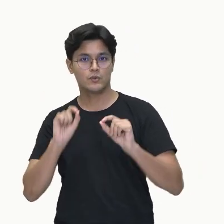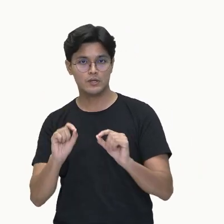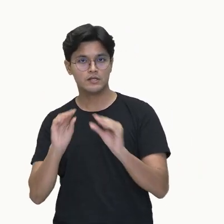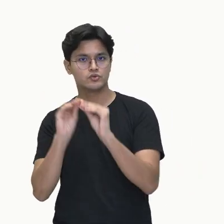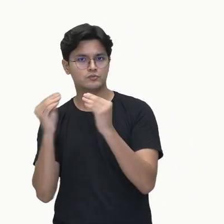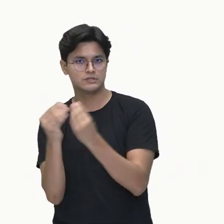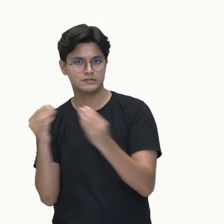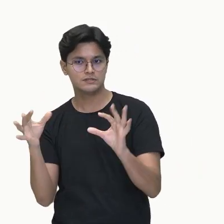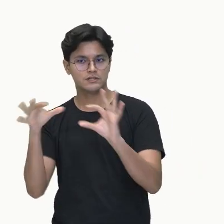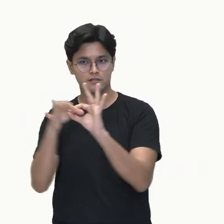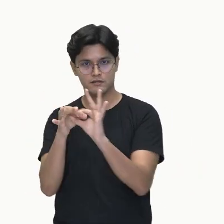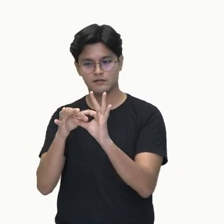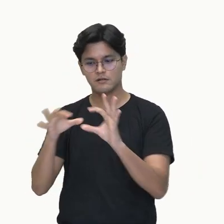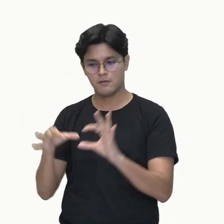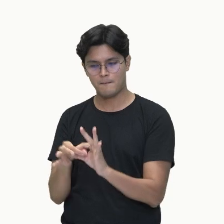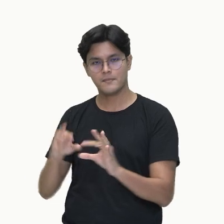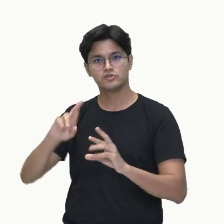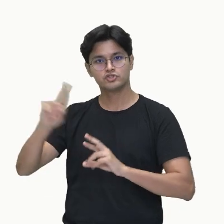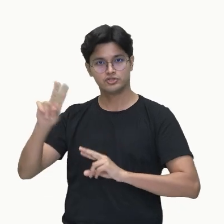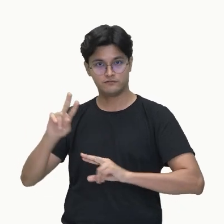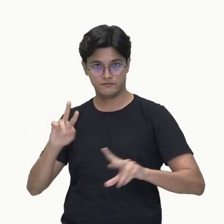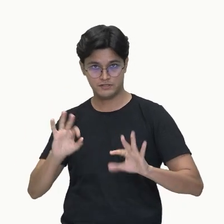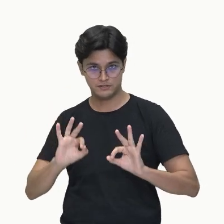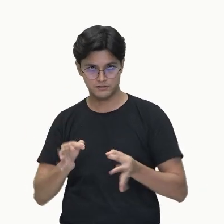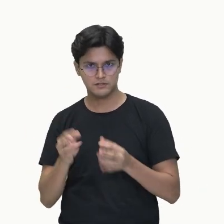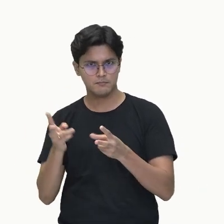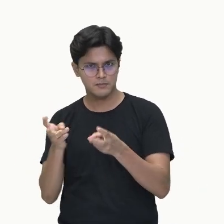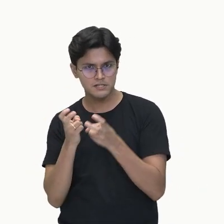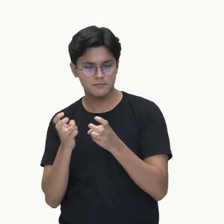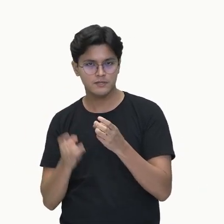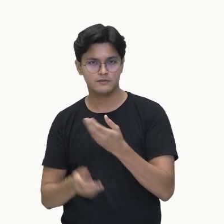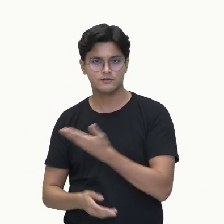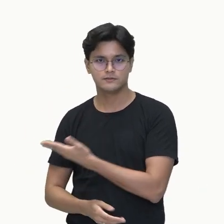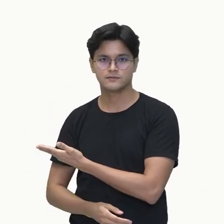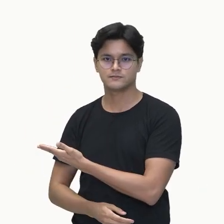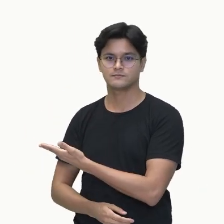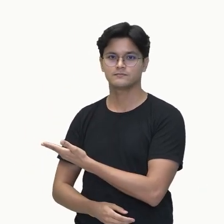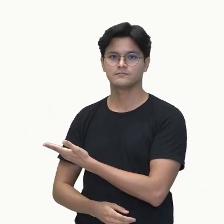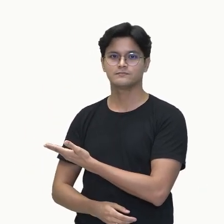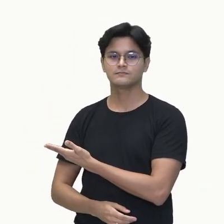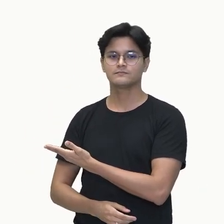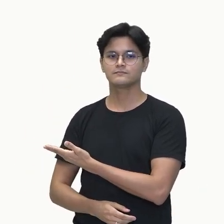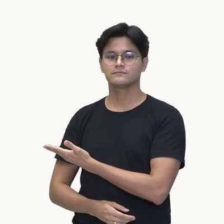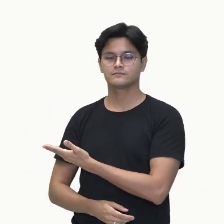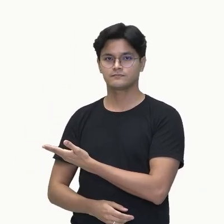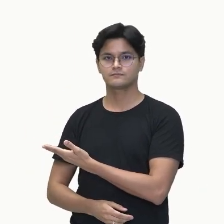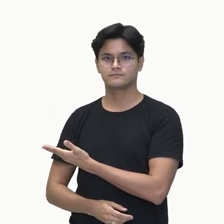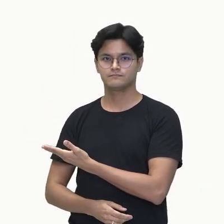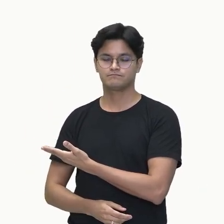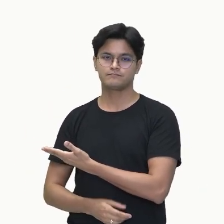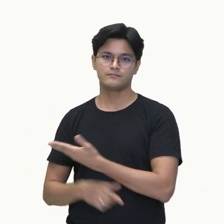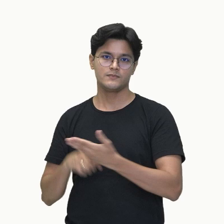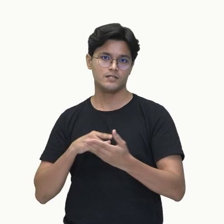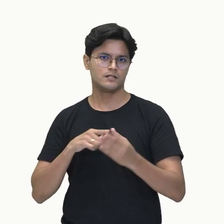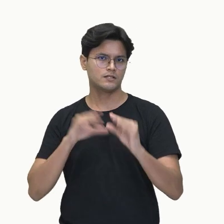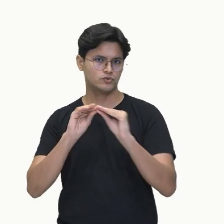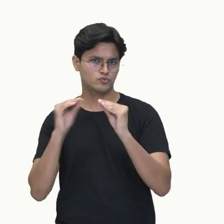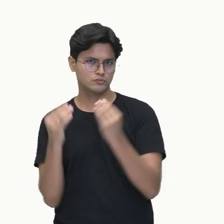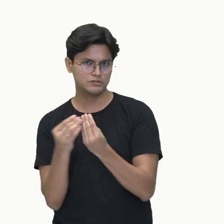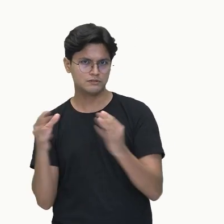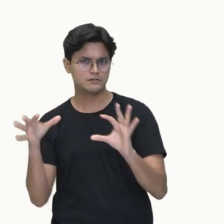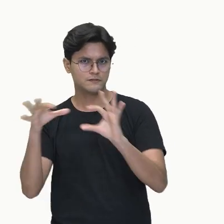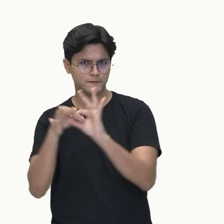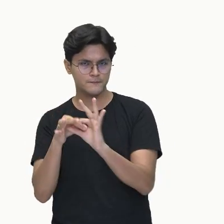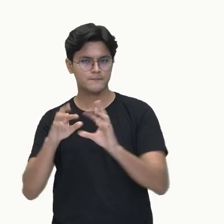diferentes. Vocês estão observando, né? Que os ligantes estão diferentes, ó. Aqui está diferente e aqui está diferente.